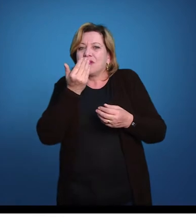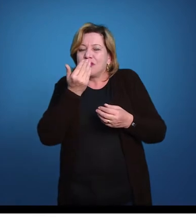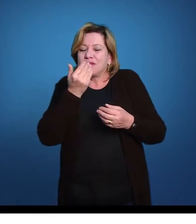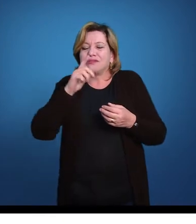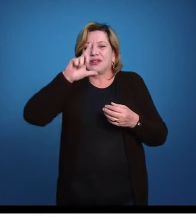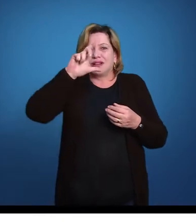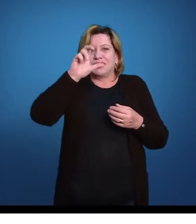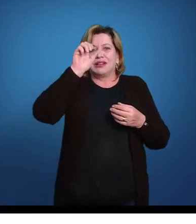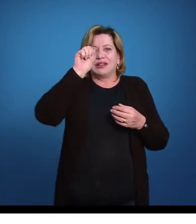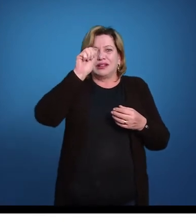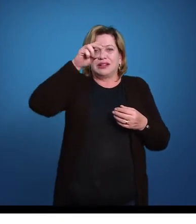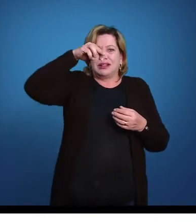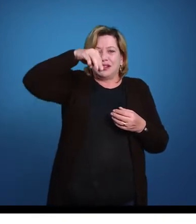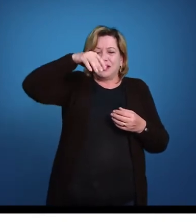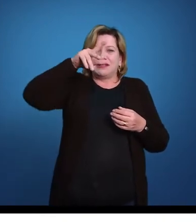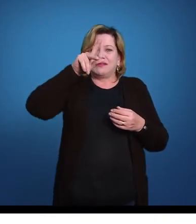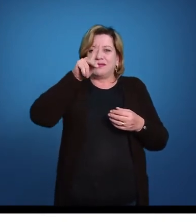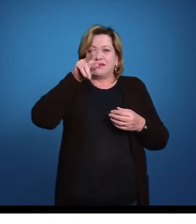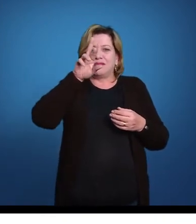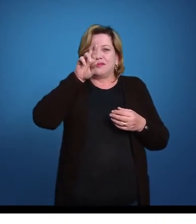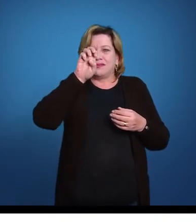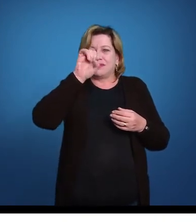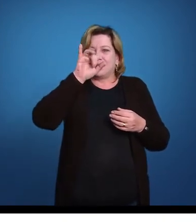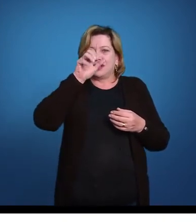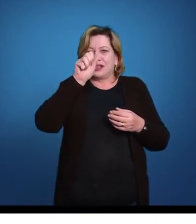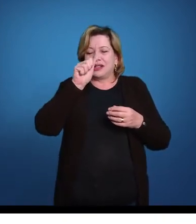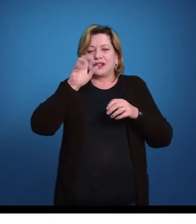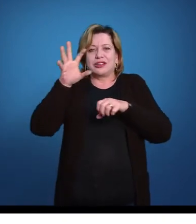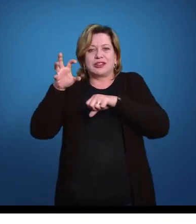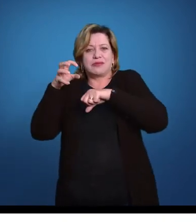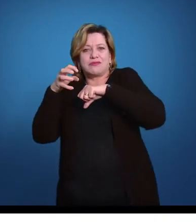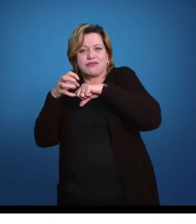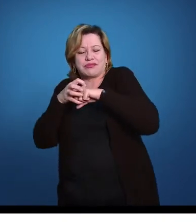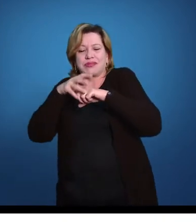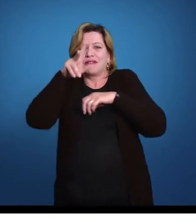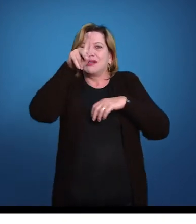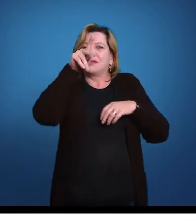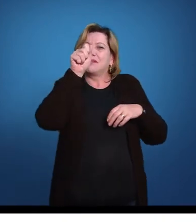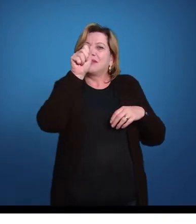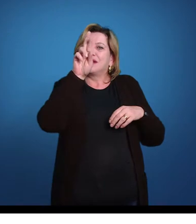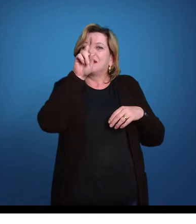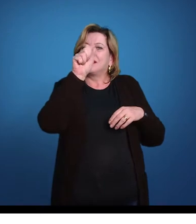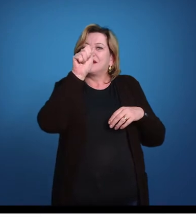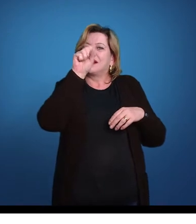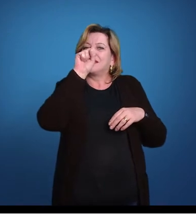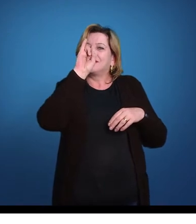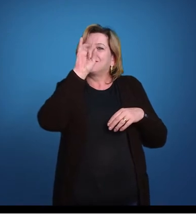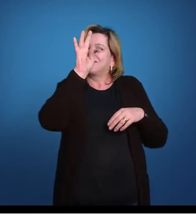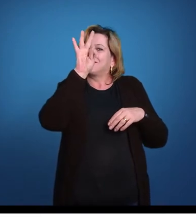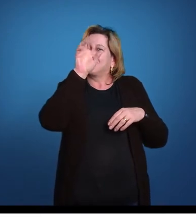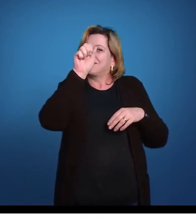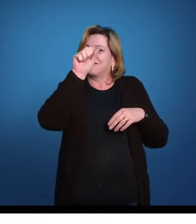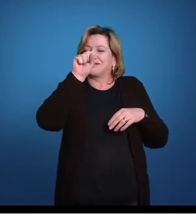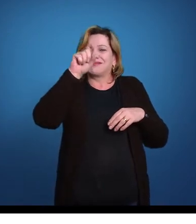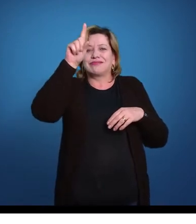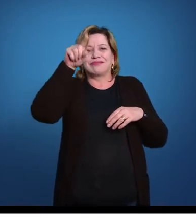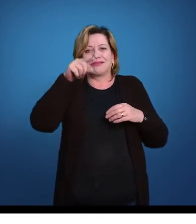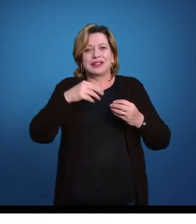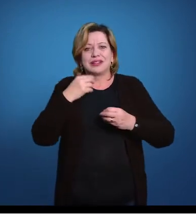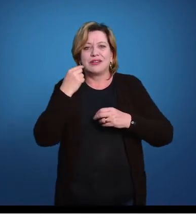das lampreias, que são animais parasitas, necrófagas, se alimentam de organismos mortos e também são parasitas. Então